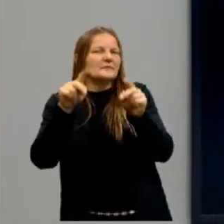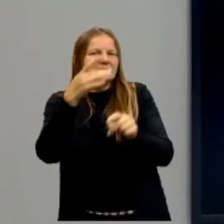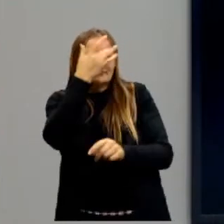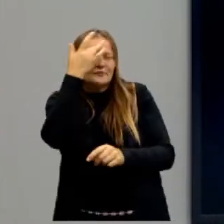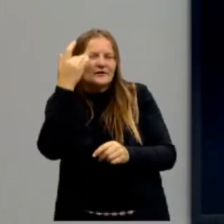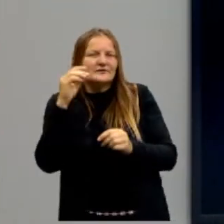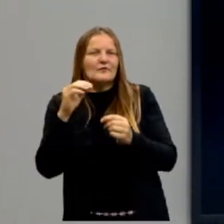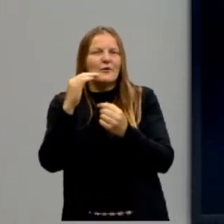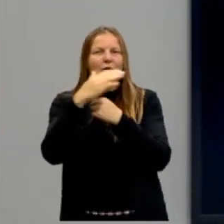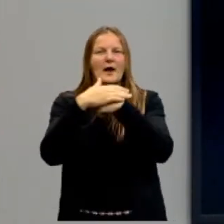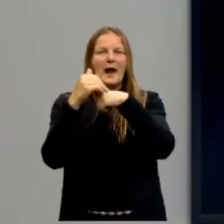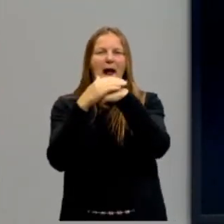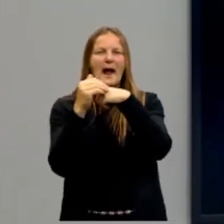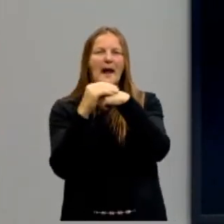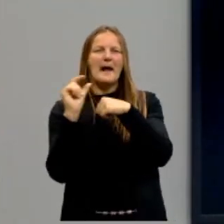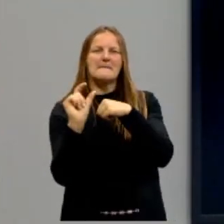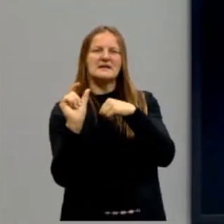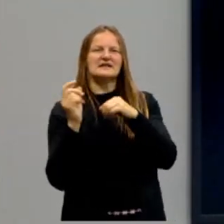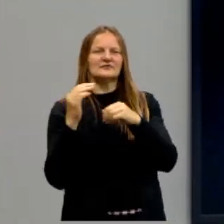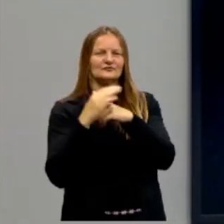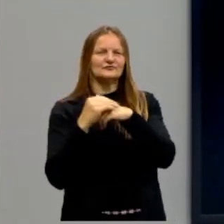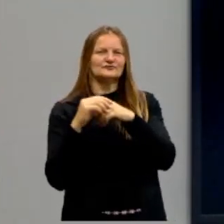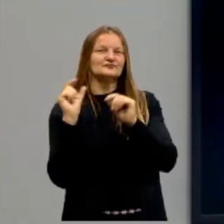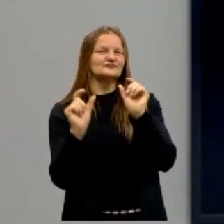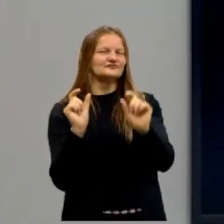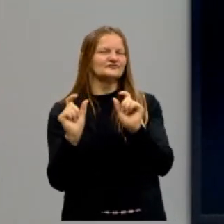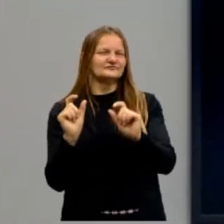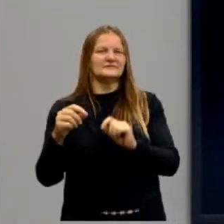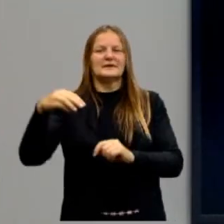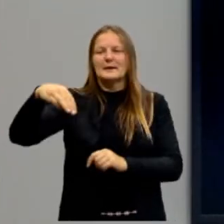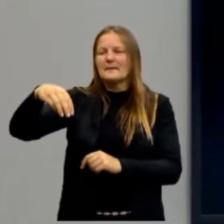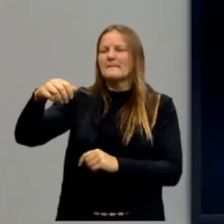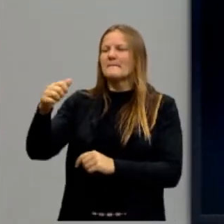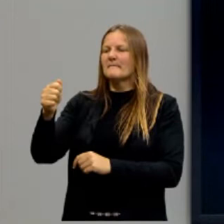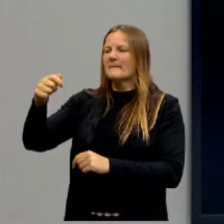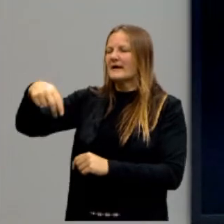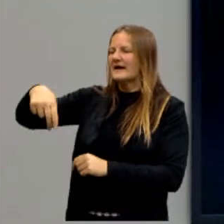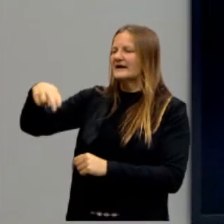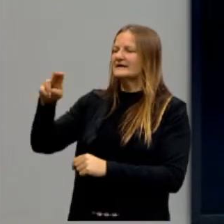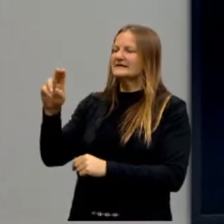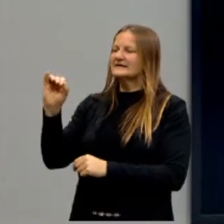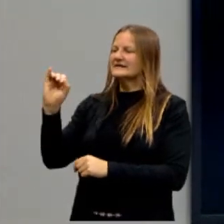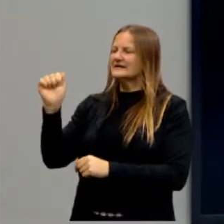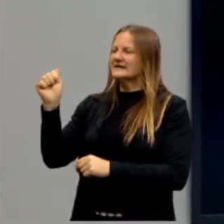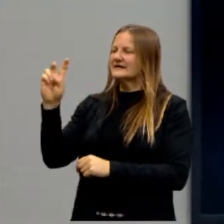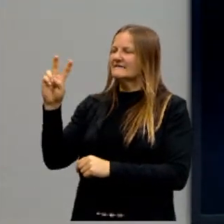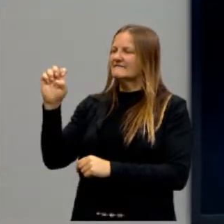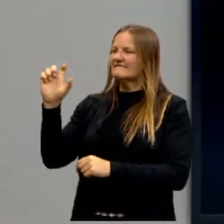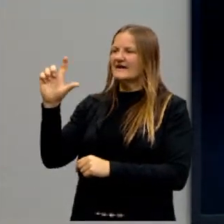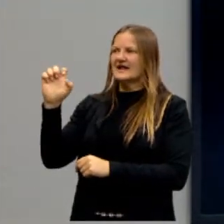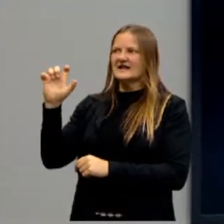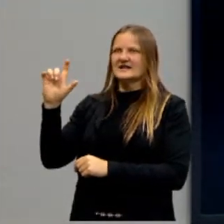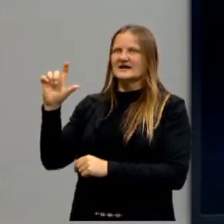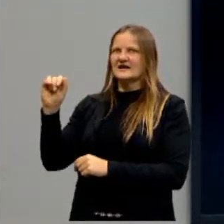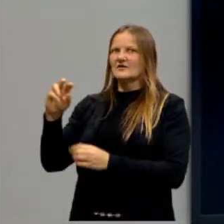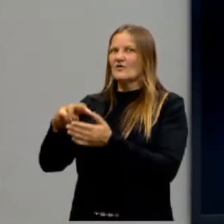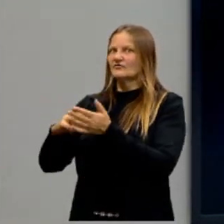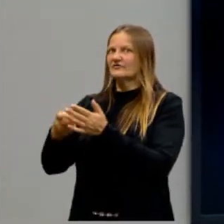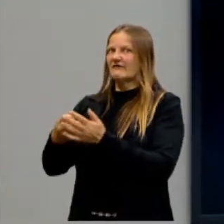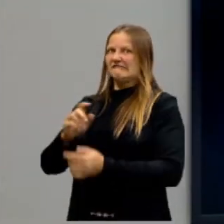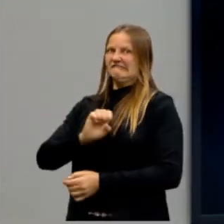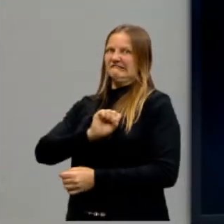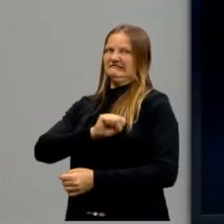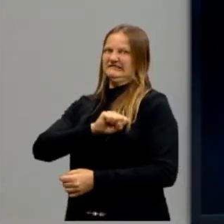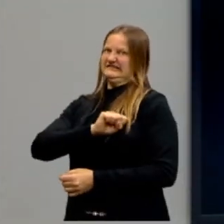deram essa palavra, então, seja a pessoa do mal, voltada à maldade,